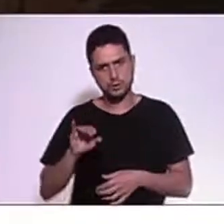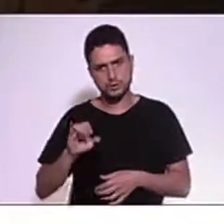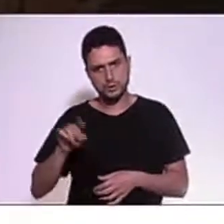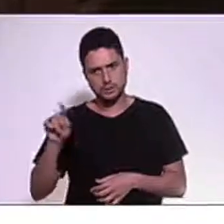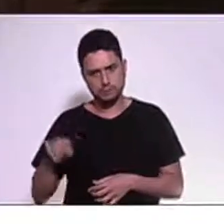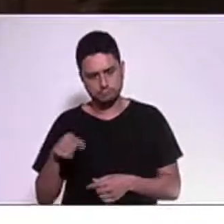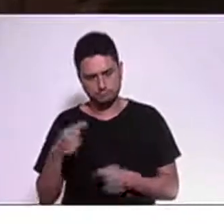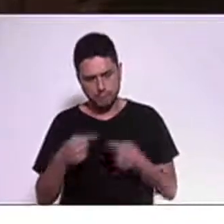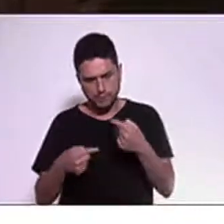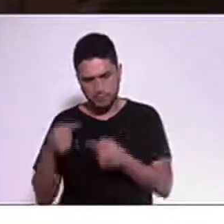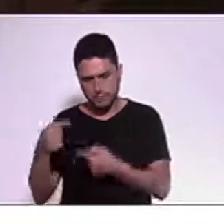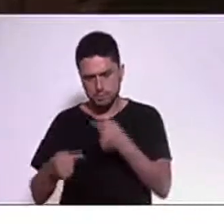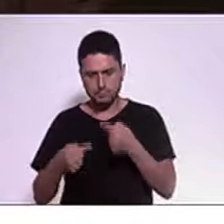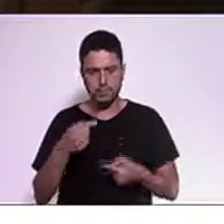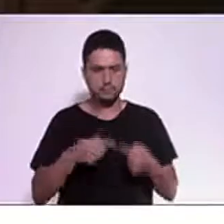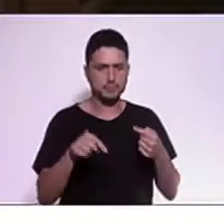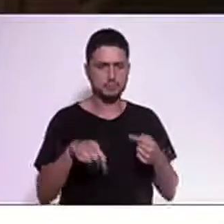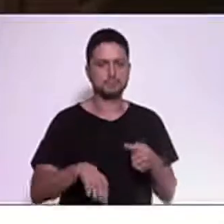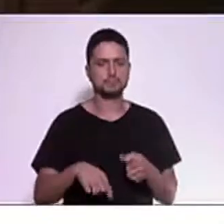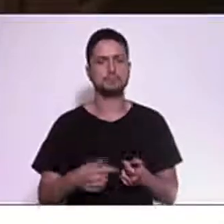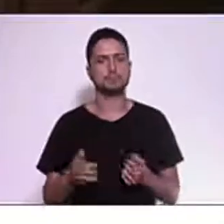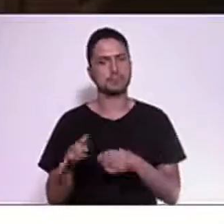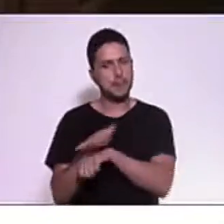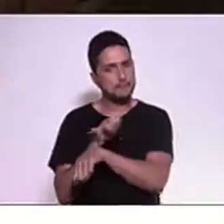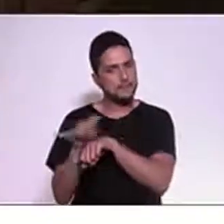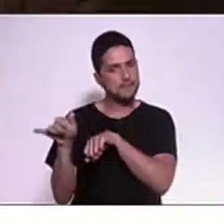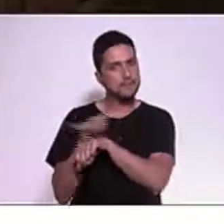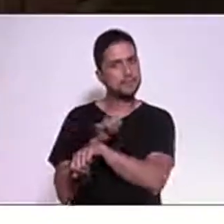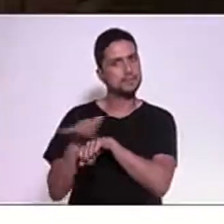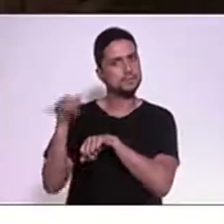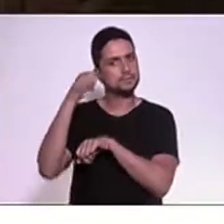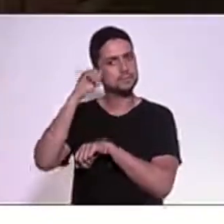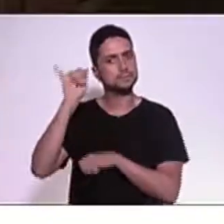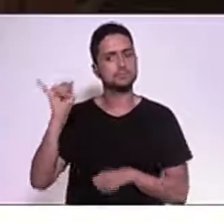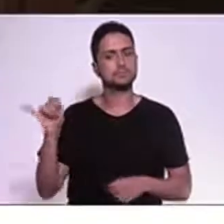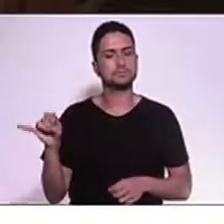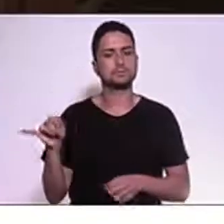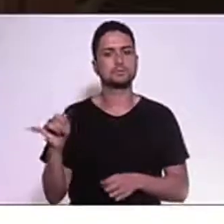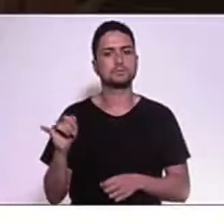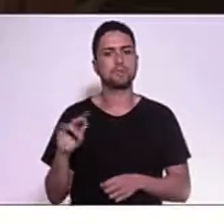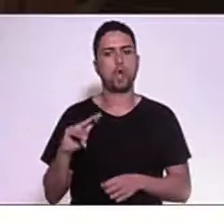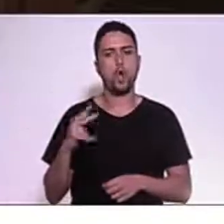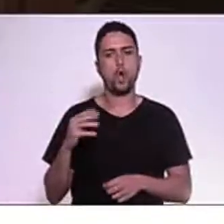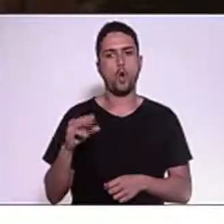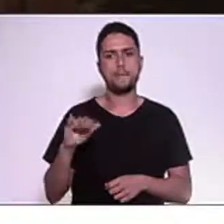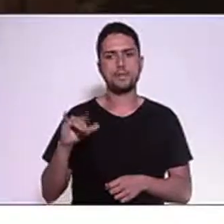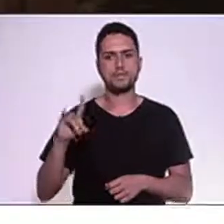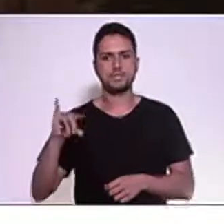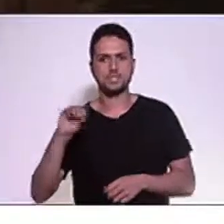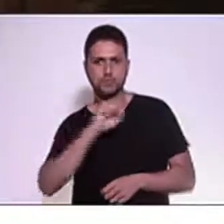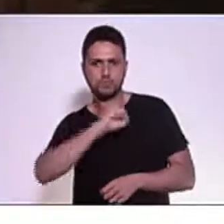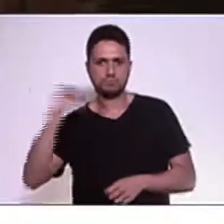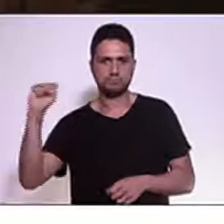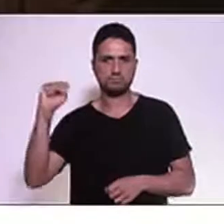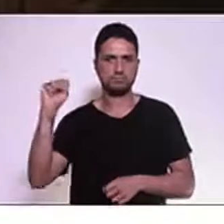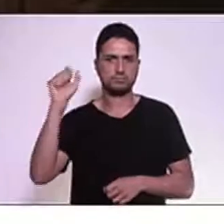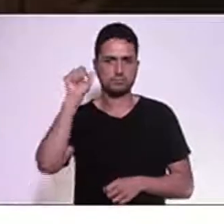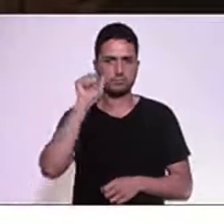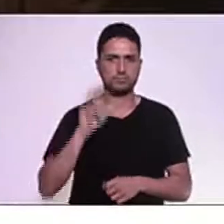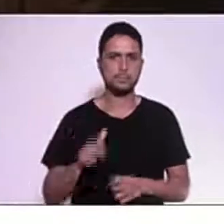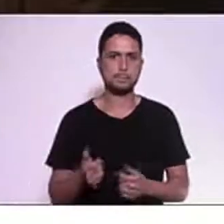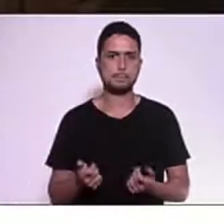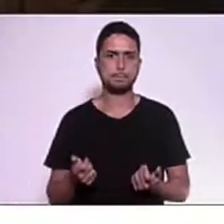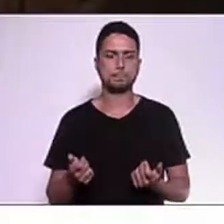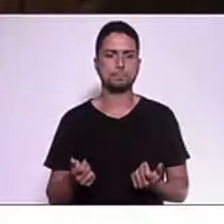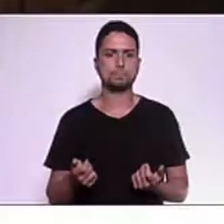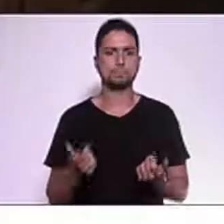fundamental para a prevenção dos homicídios, ou seja, a gente só reconhece um real problema